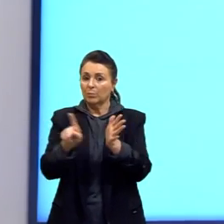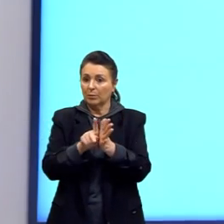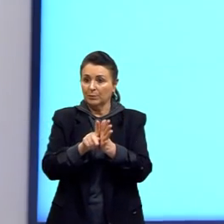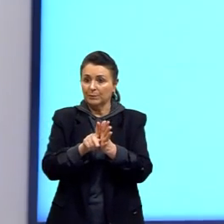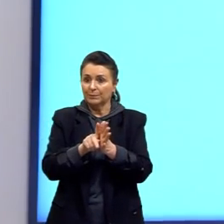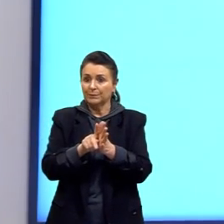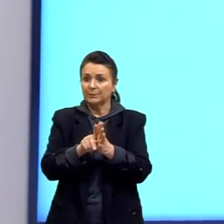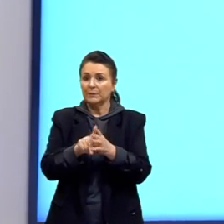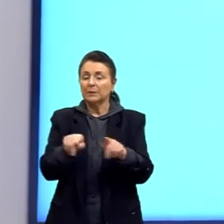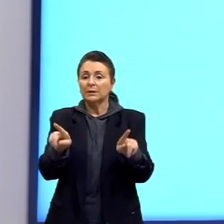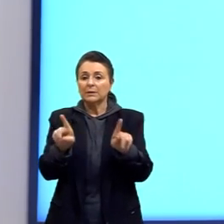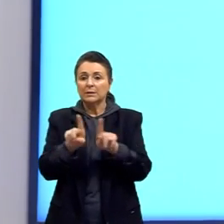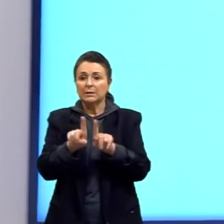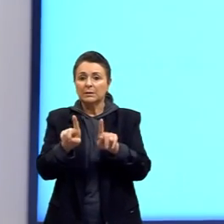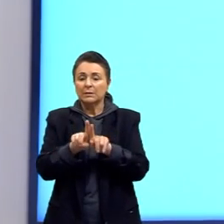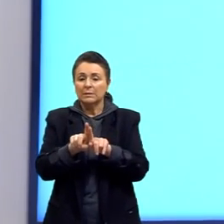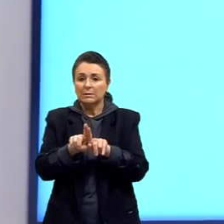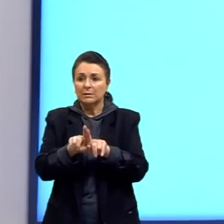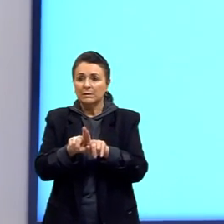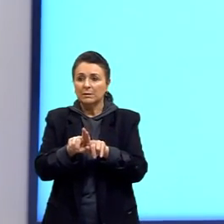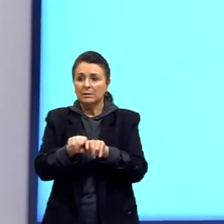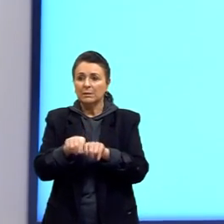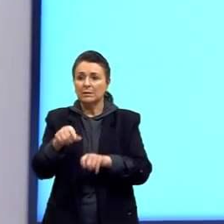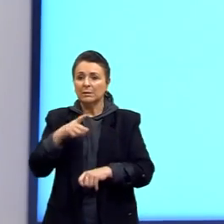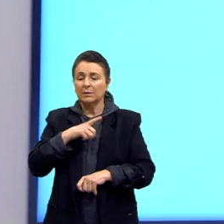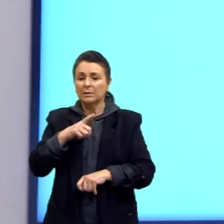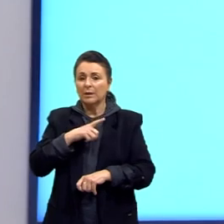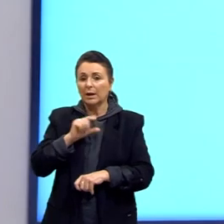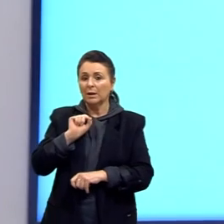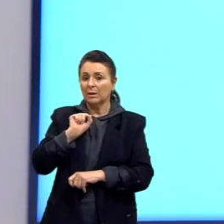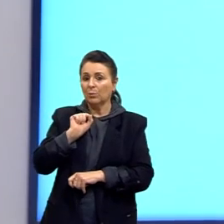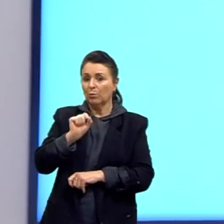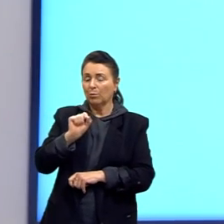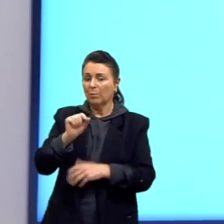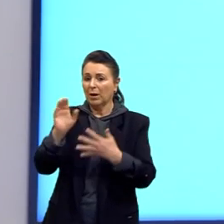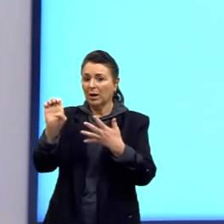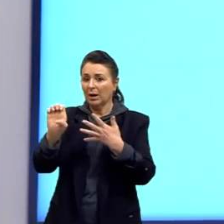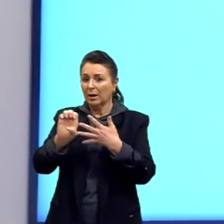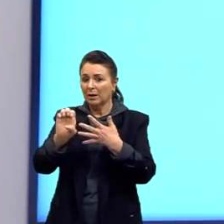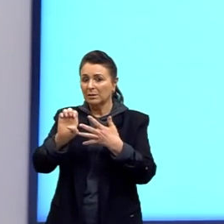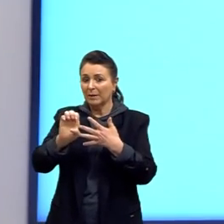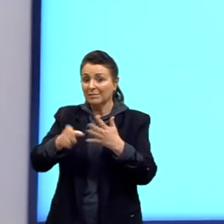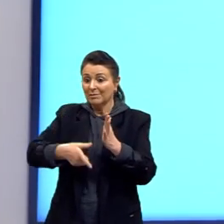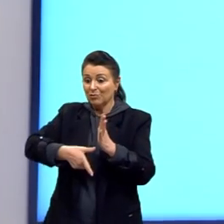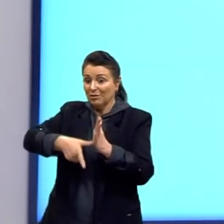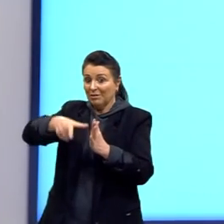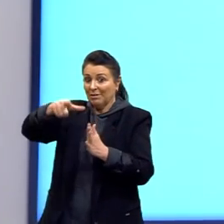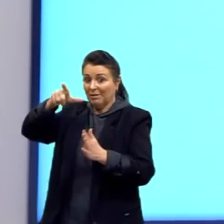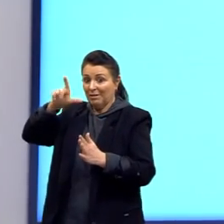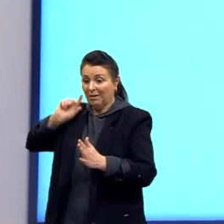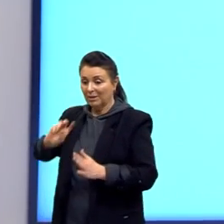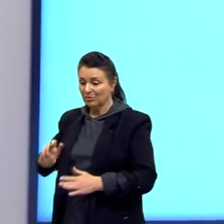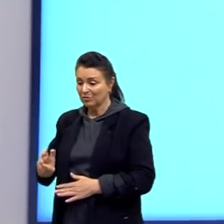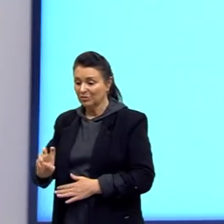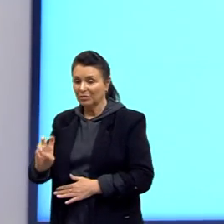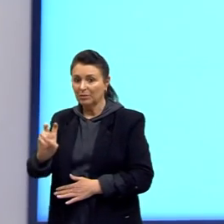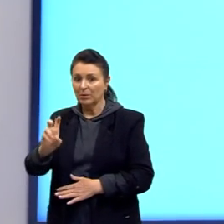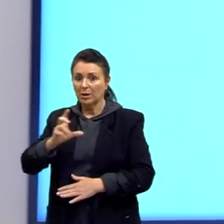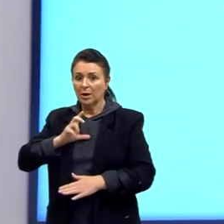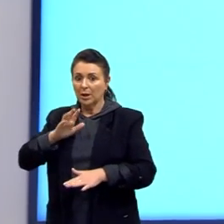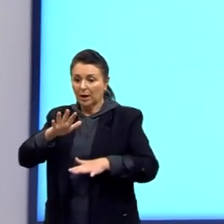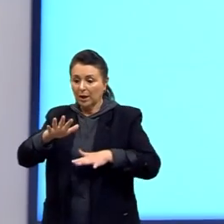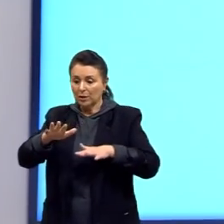Também, a najax rionegrina, que é uma espécie ancestral das cobras, que tinham pernas.